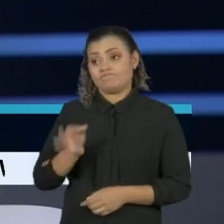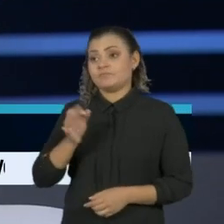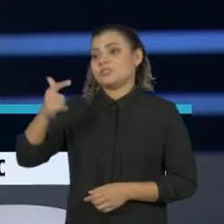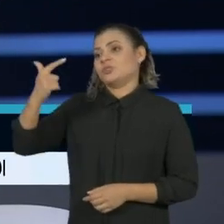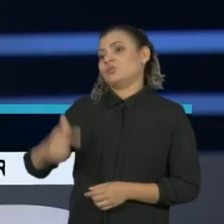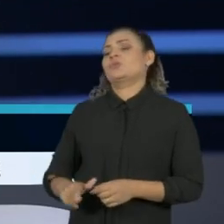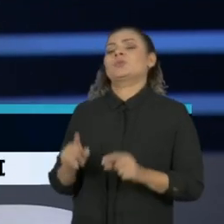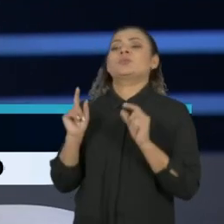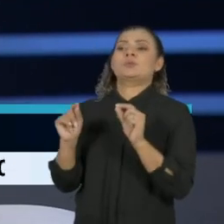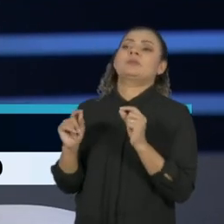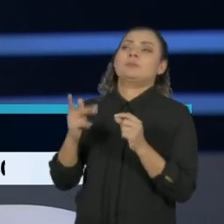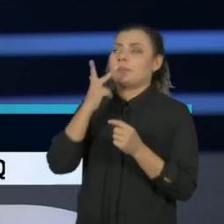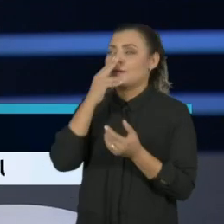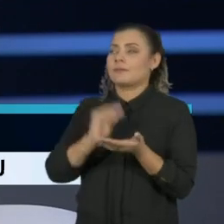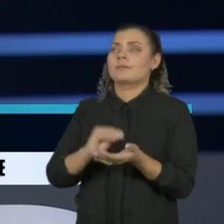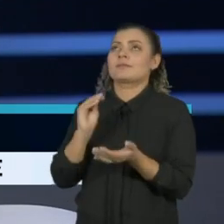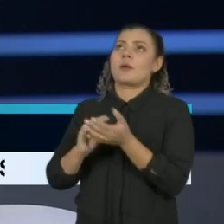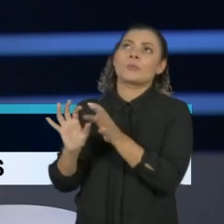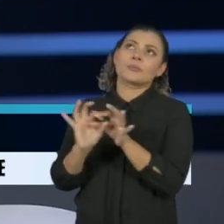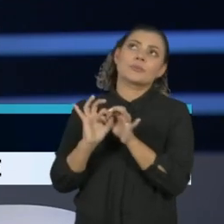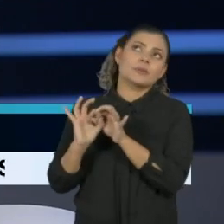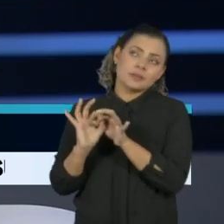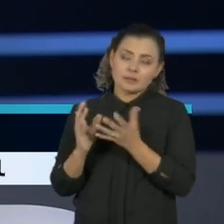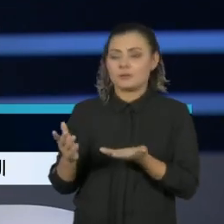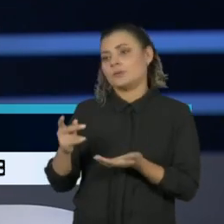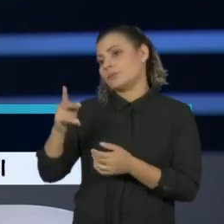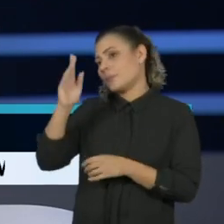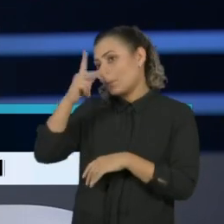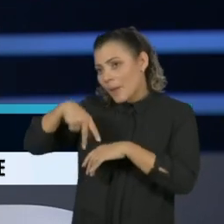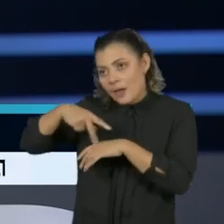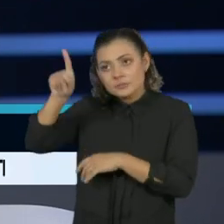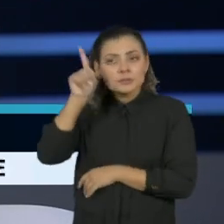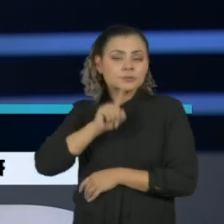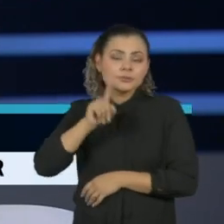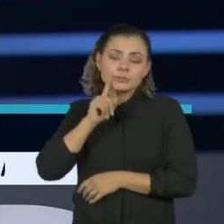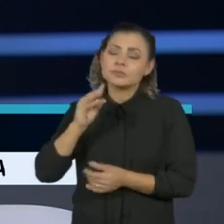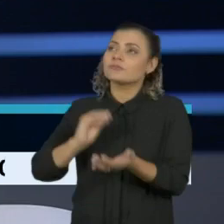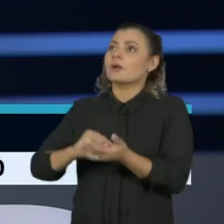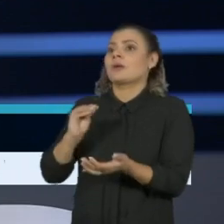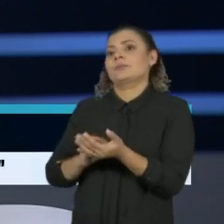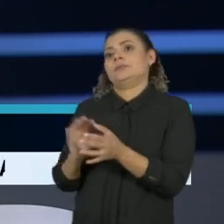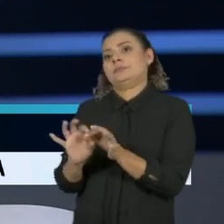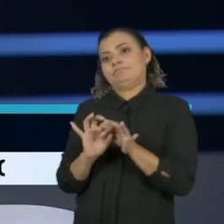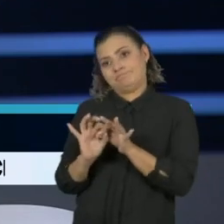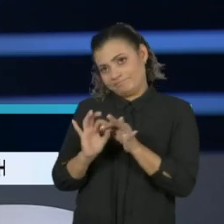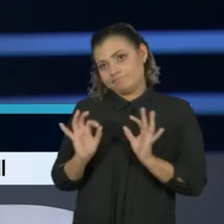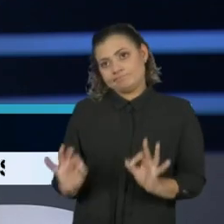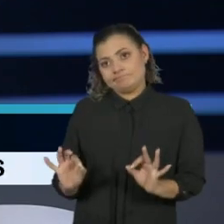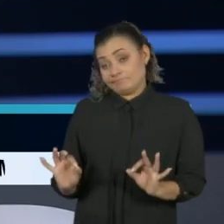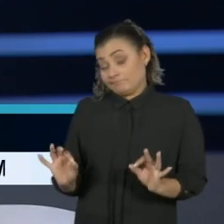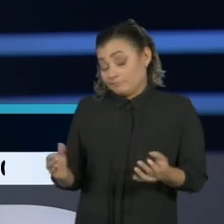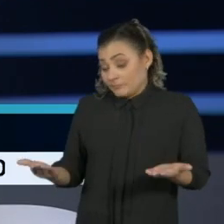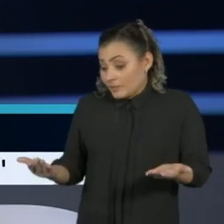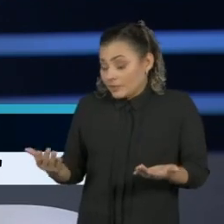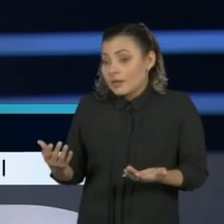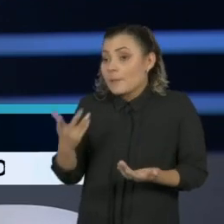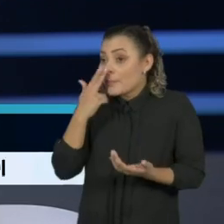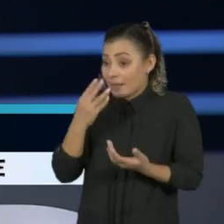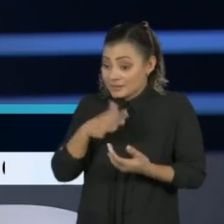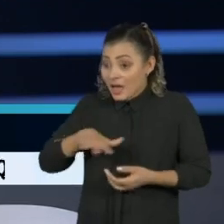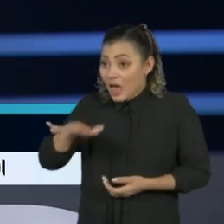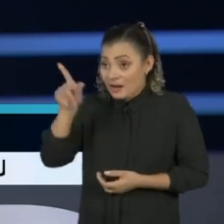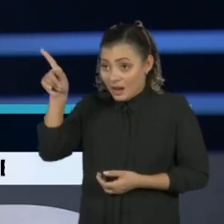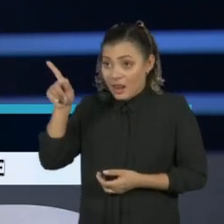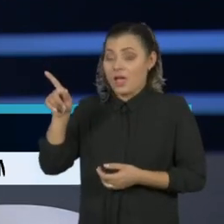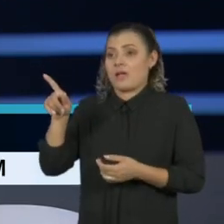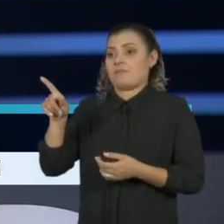de falta de união nacional, falta de uma coesão. Naturalmente, há um clima eleitoral nos